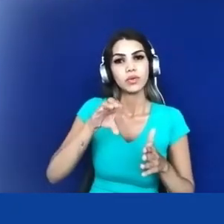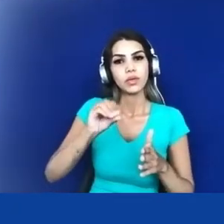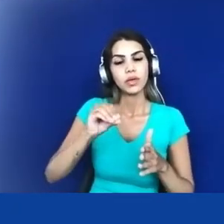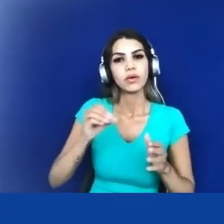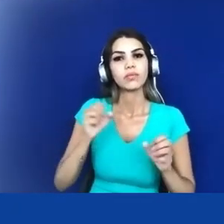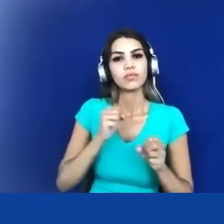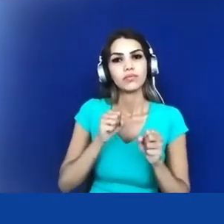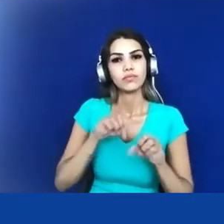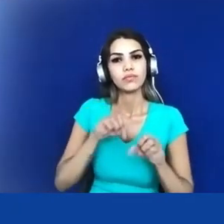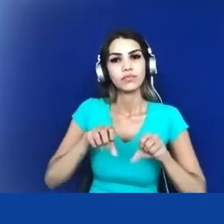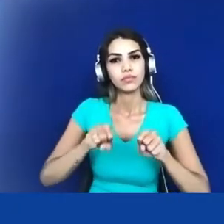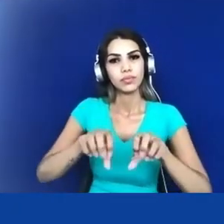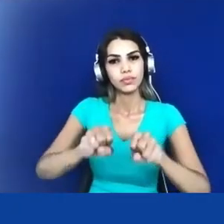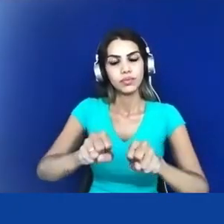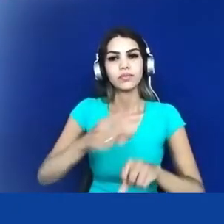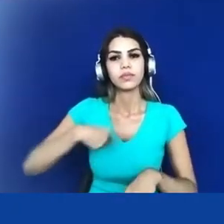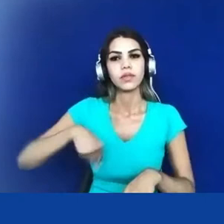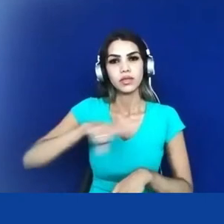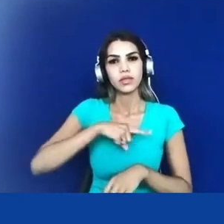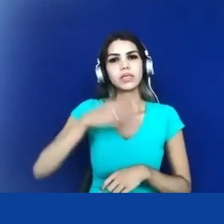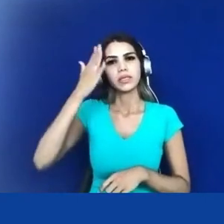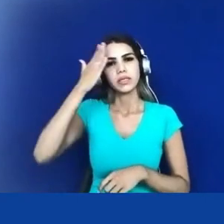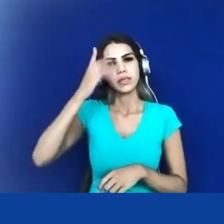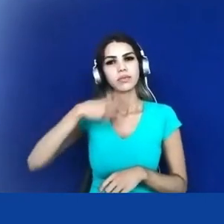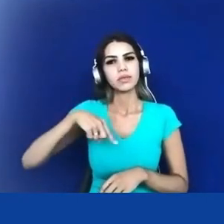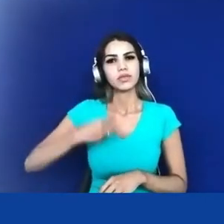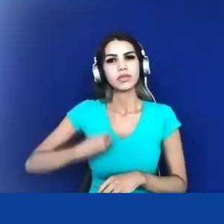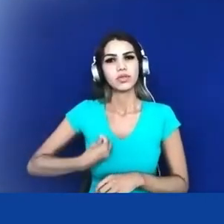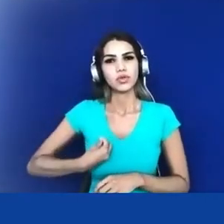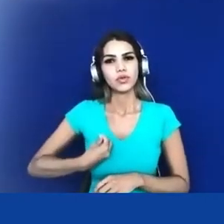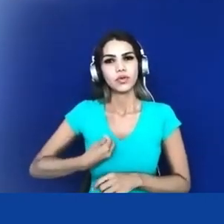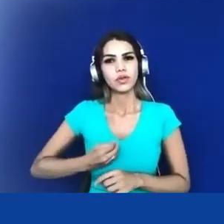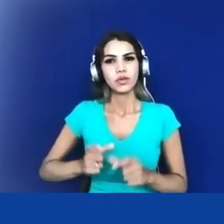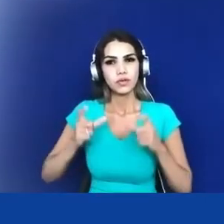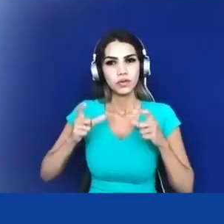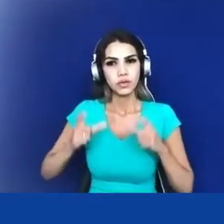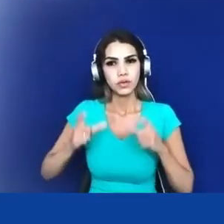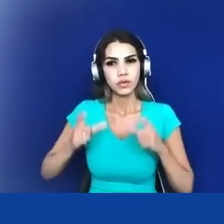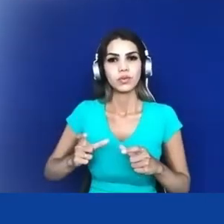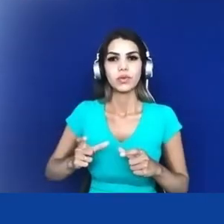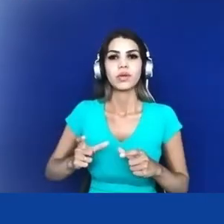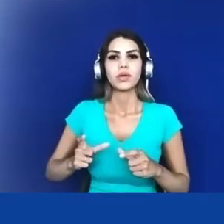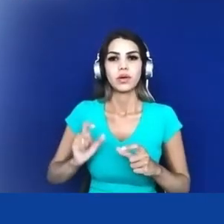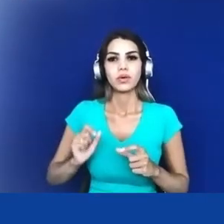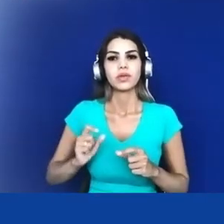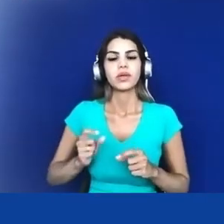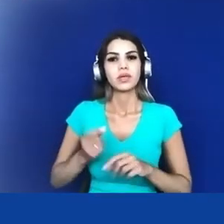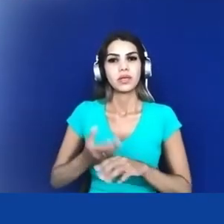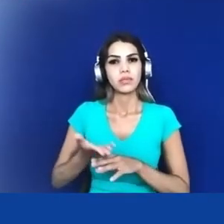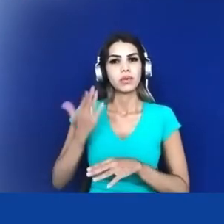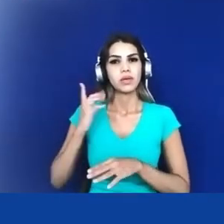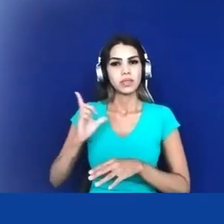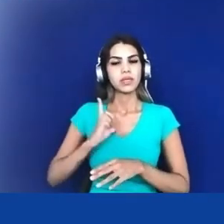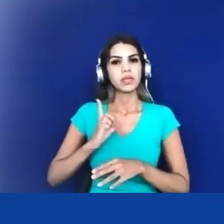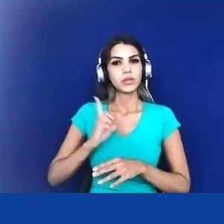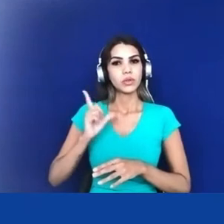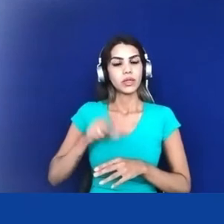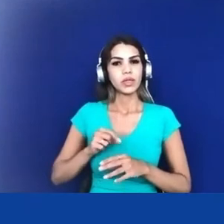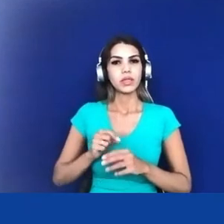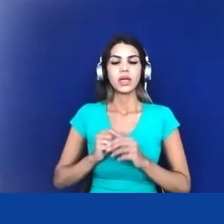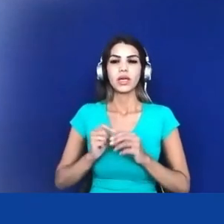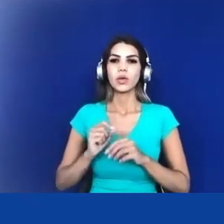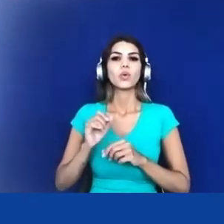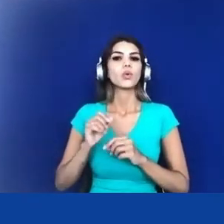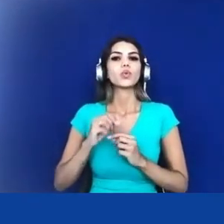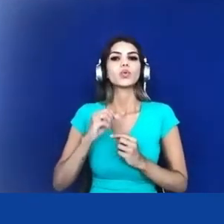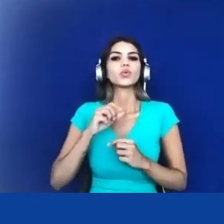habitamos um território em que nós tínhamos uma forma própria de gestão do território e aí